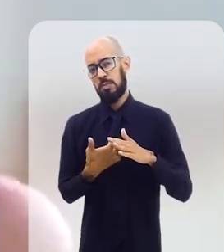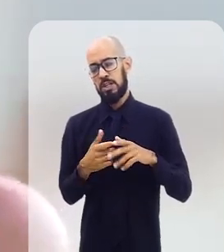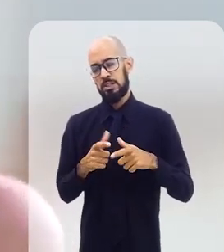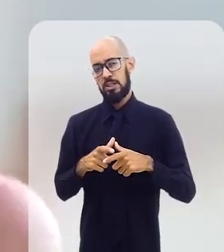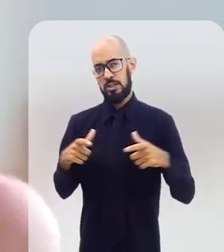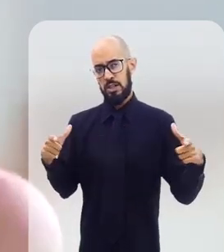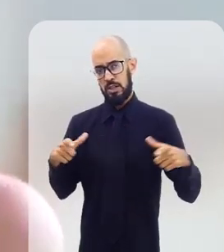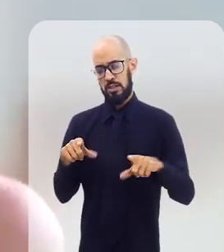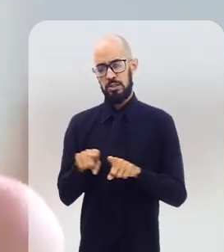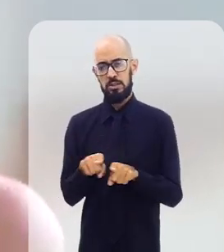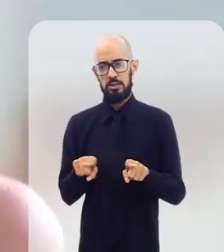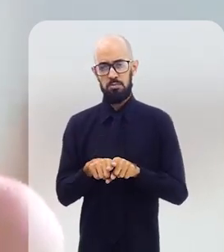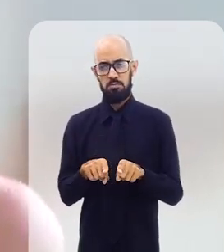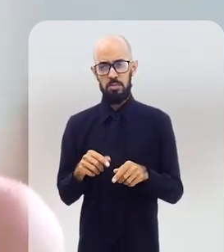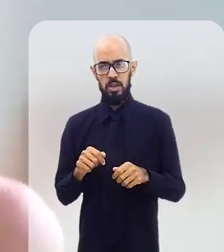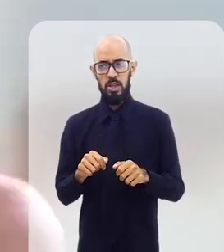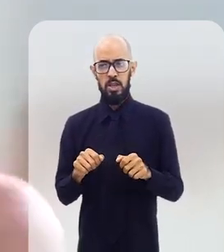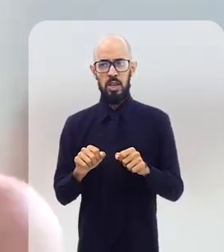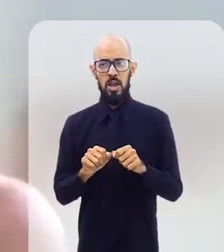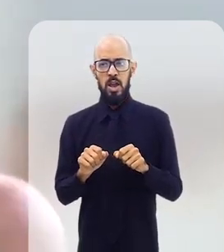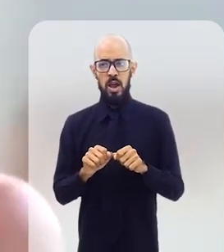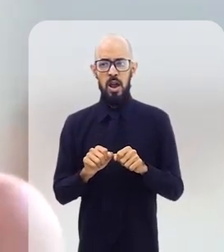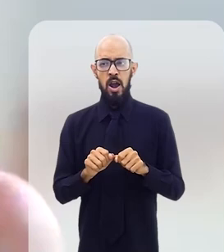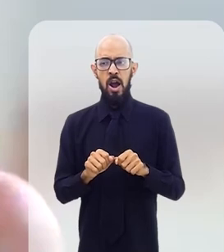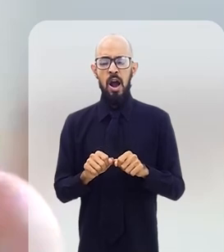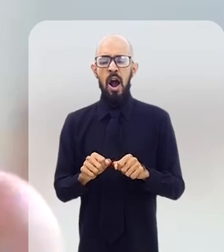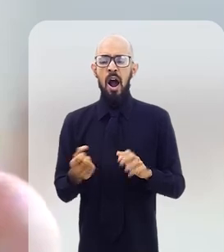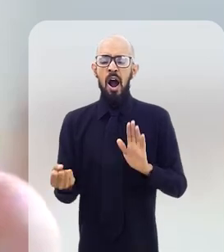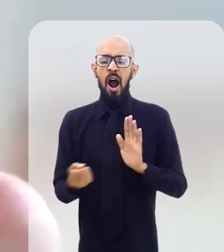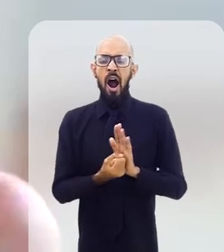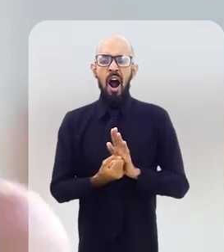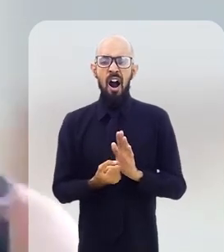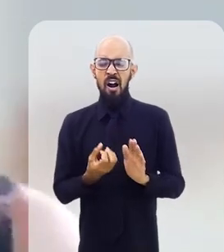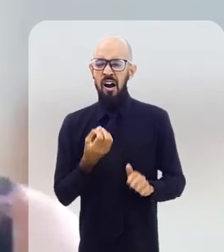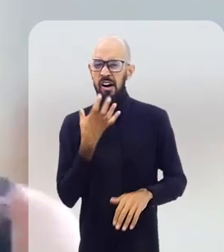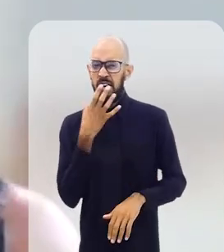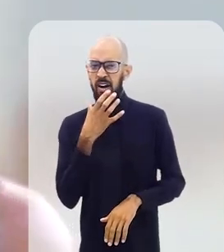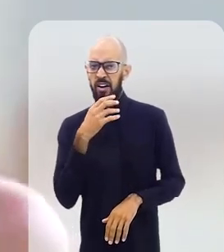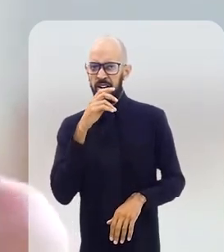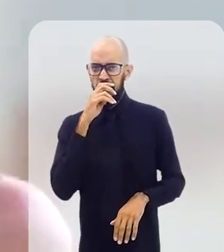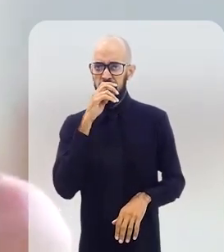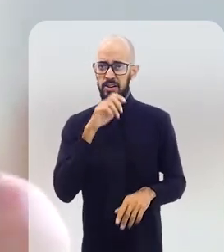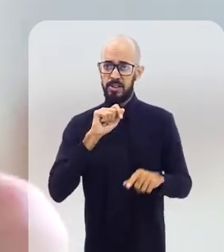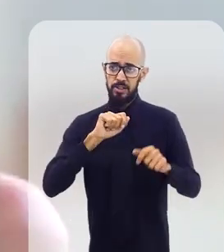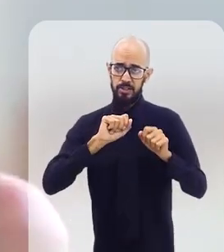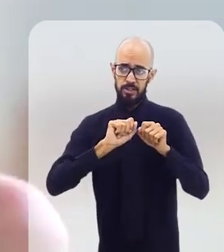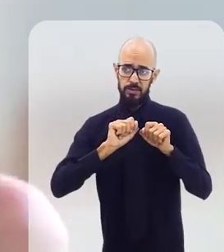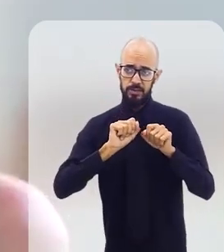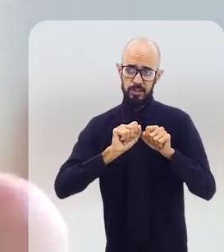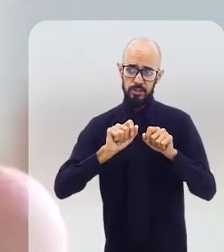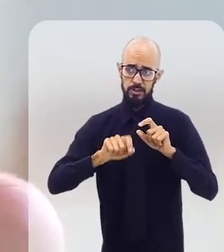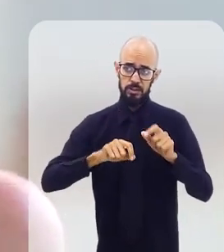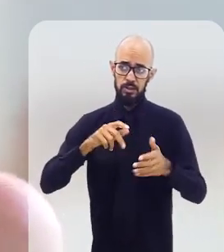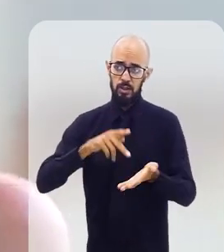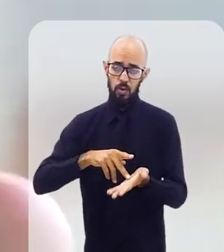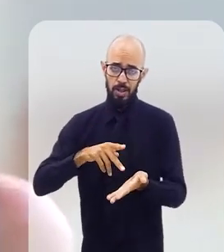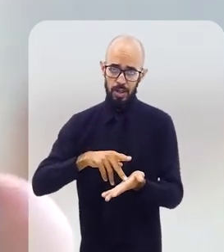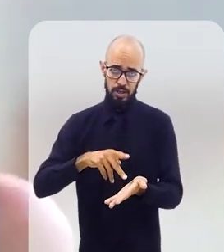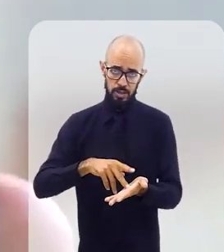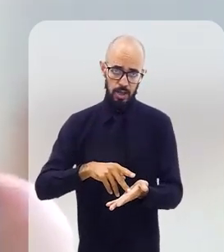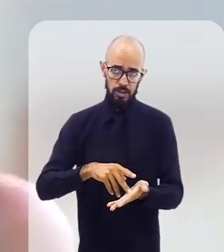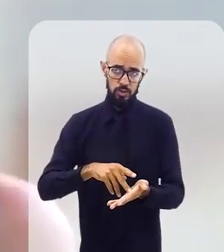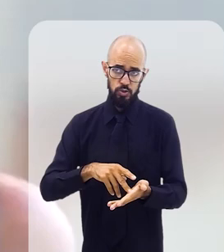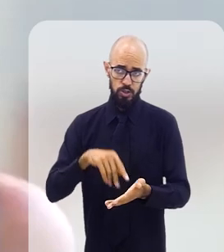pequenas, né? A gente tem diversas marcas hoje denomadas, começaram bem fininhas. Então, a realidade